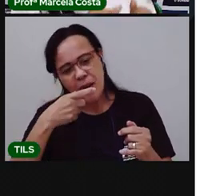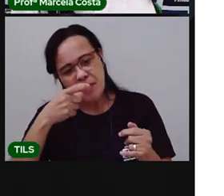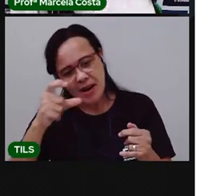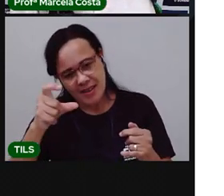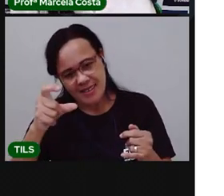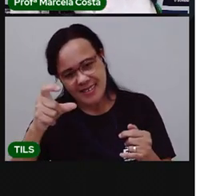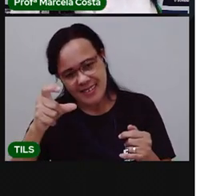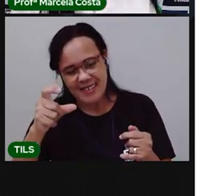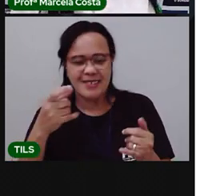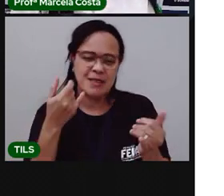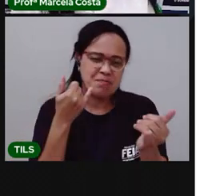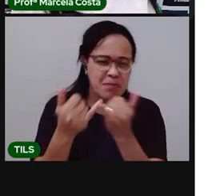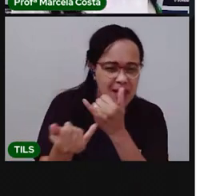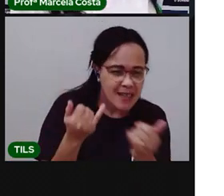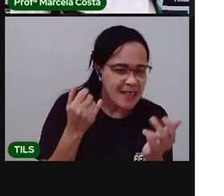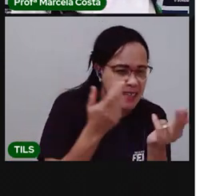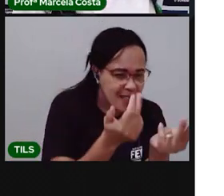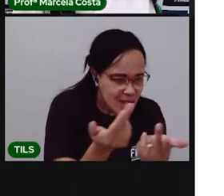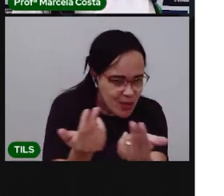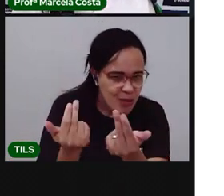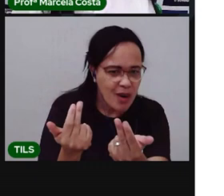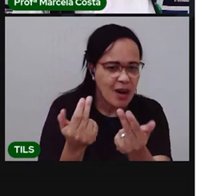Quem disse que era uma rima, acertou.